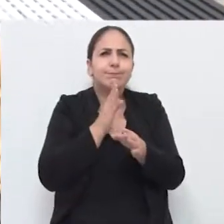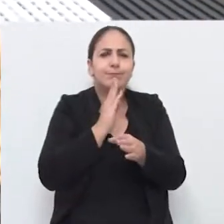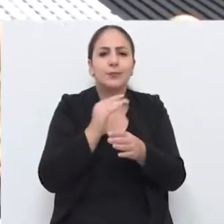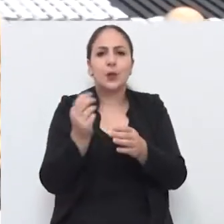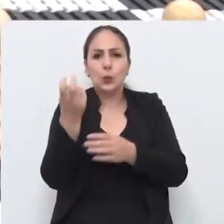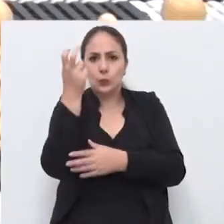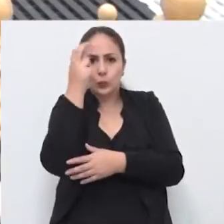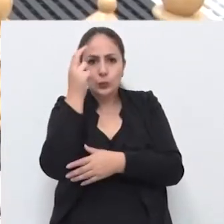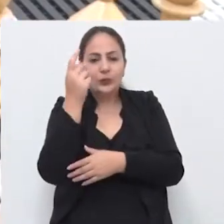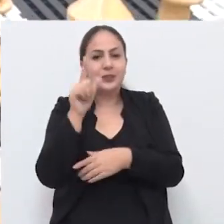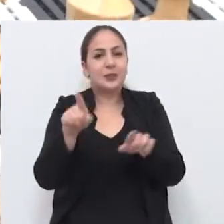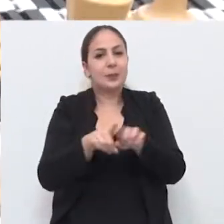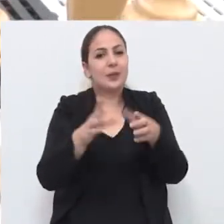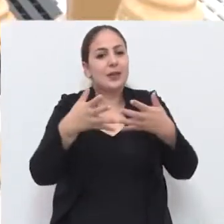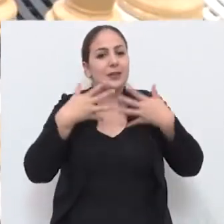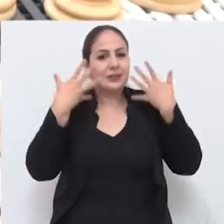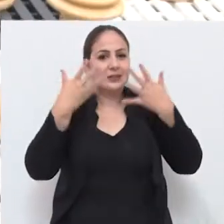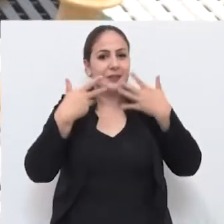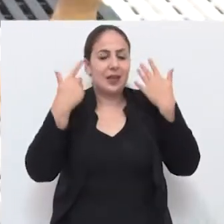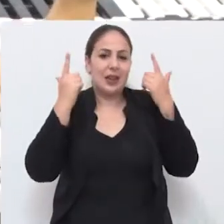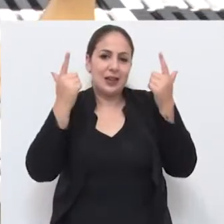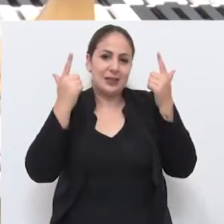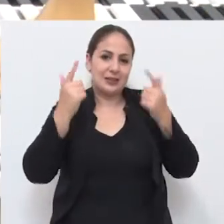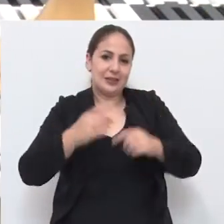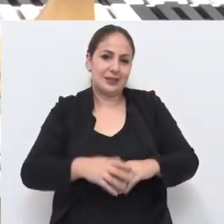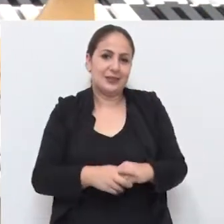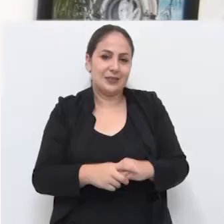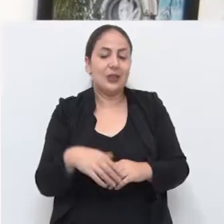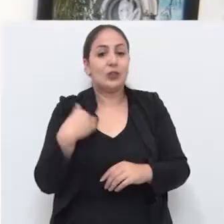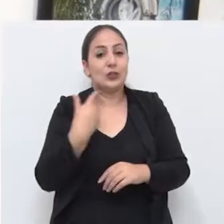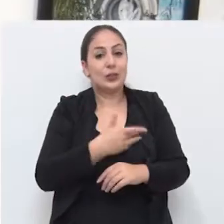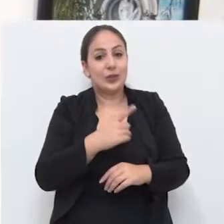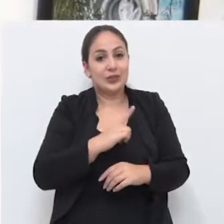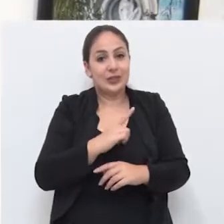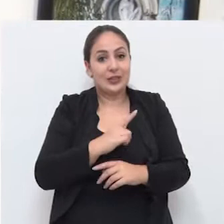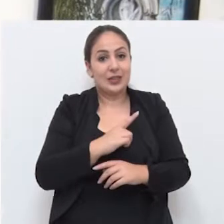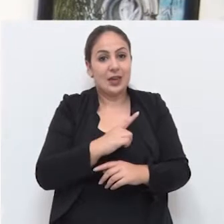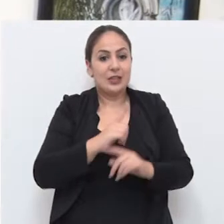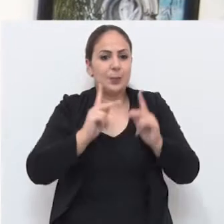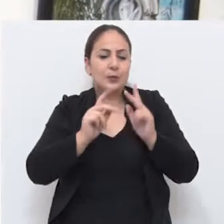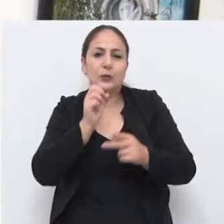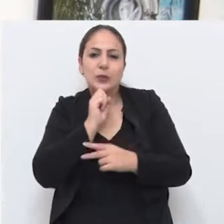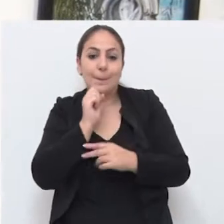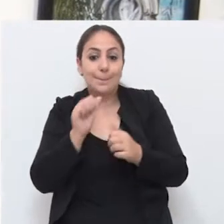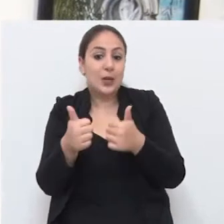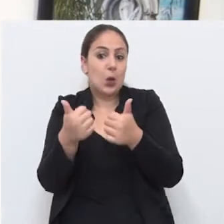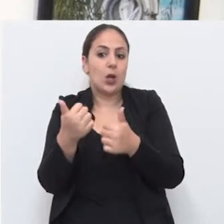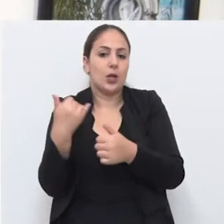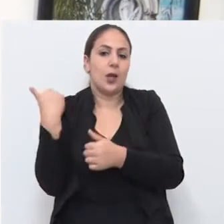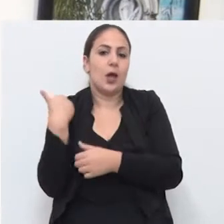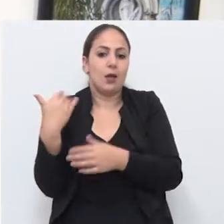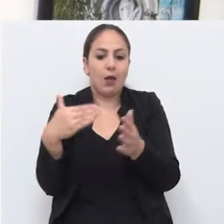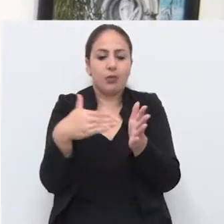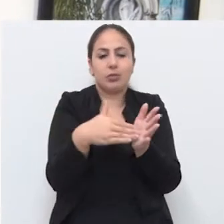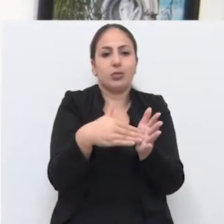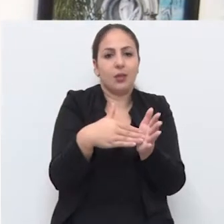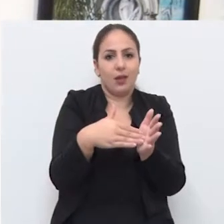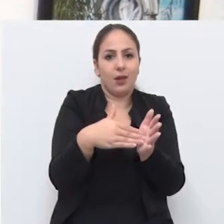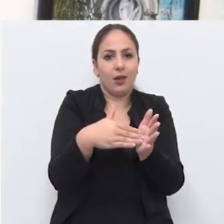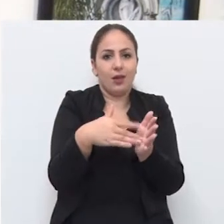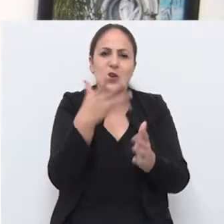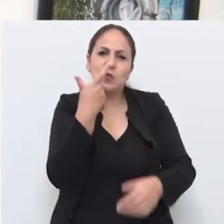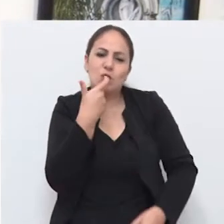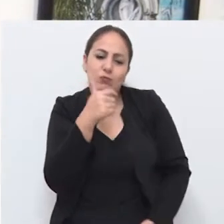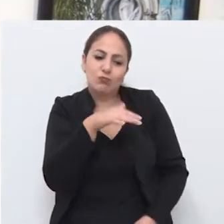conhecimento, da cultura, da alegria, do lazer. Nós temos, desde a terceira idade, da melhor idade, até